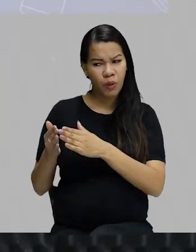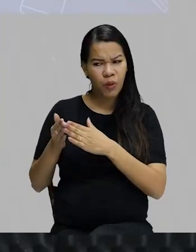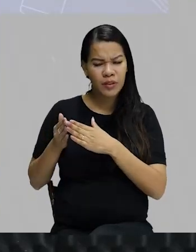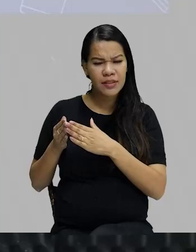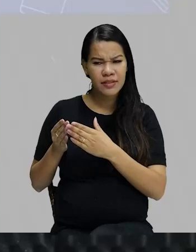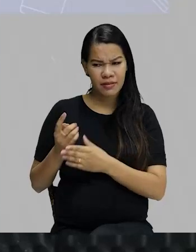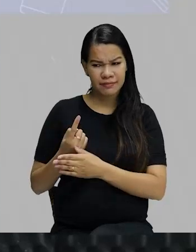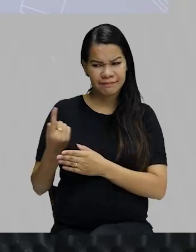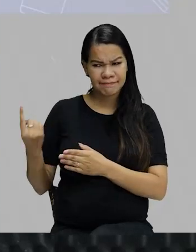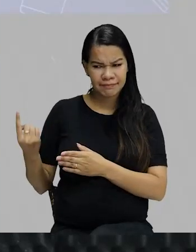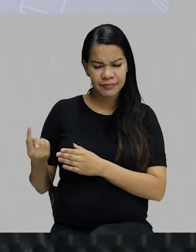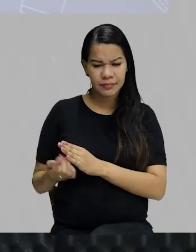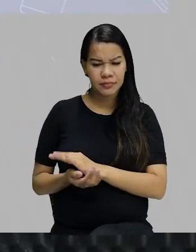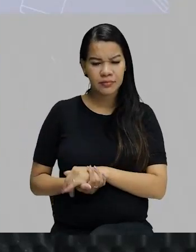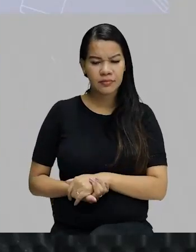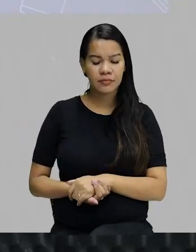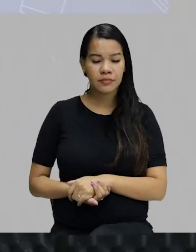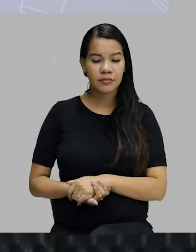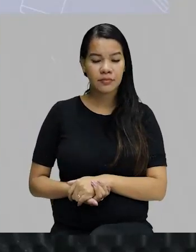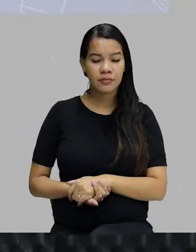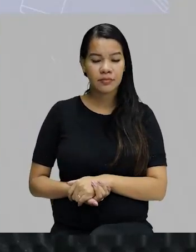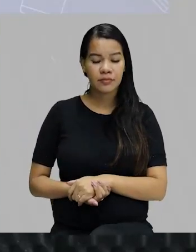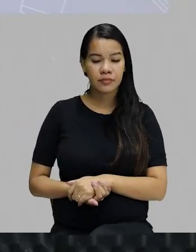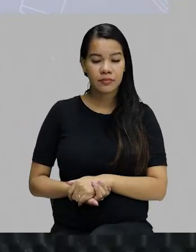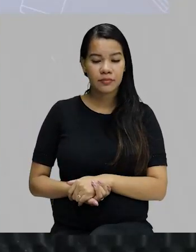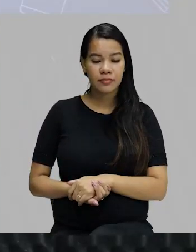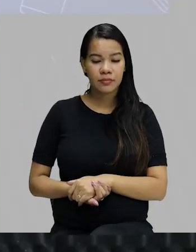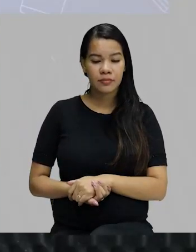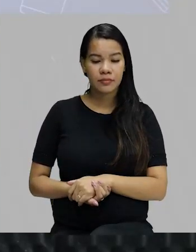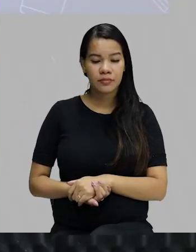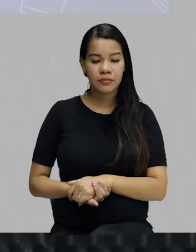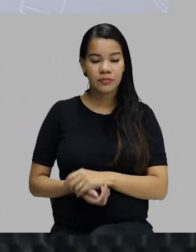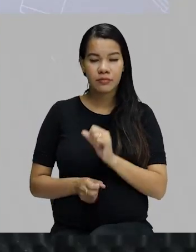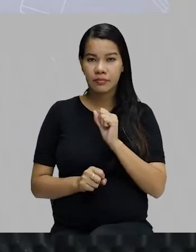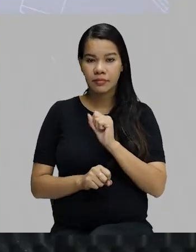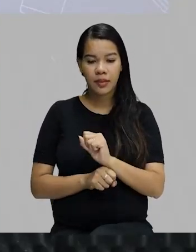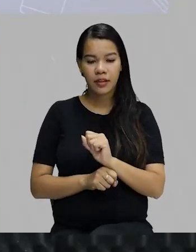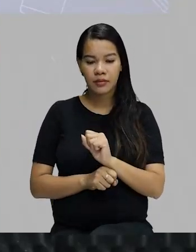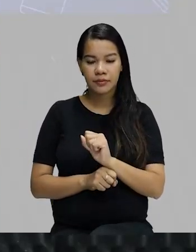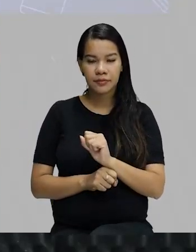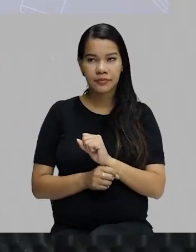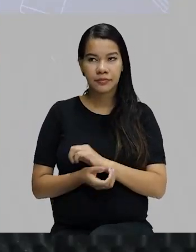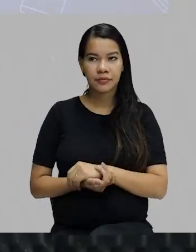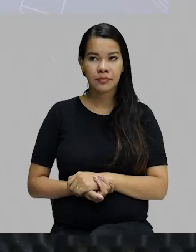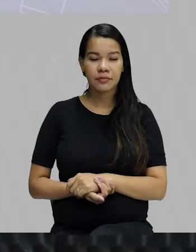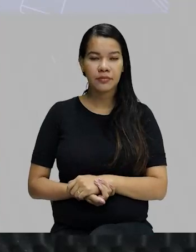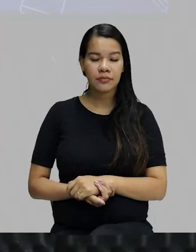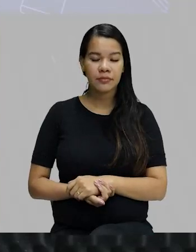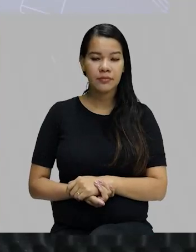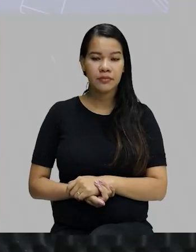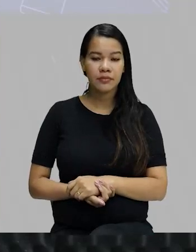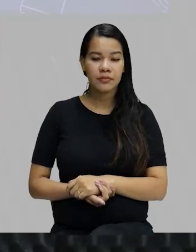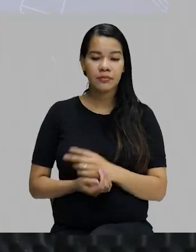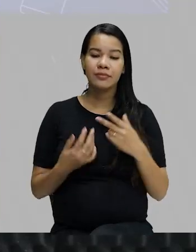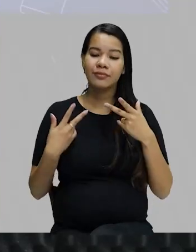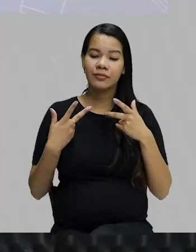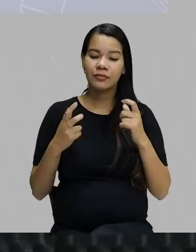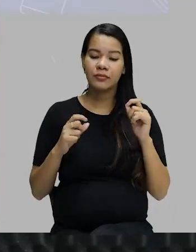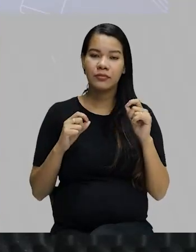Saia da frente. E olha só. Para. Para. Observem que